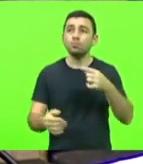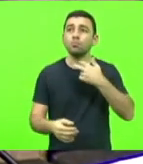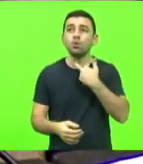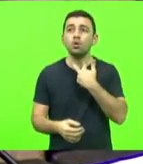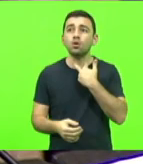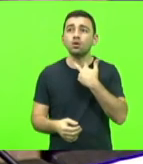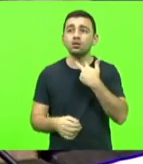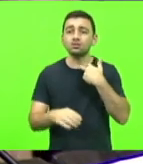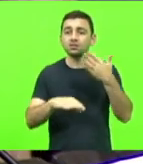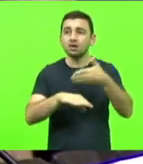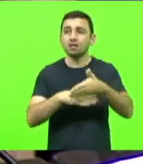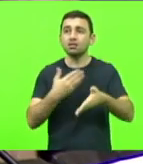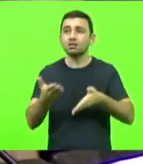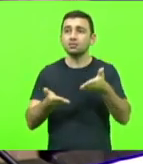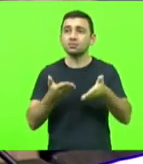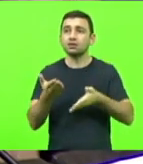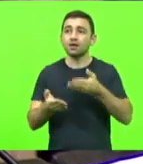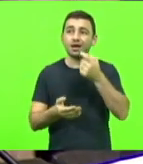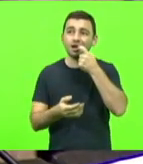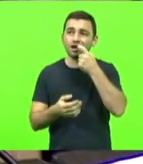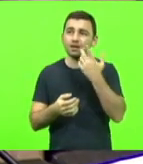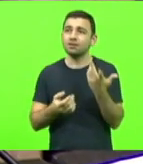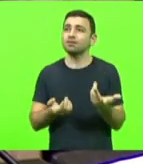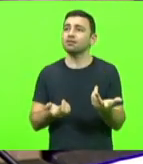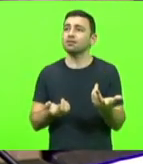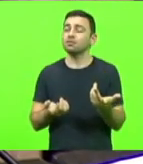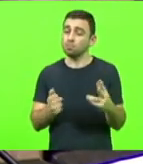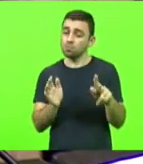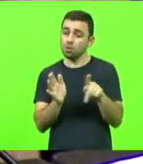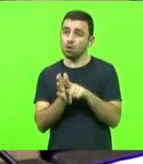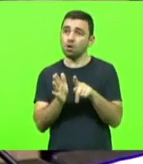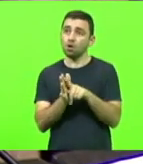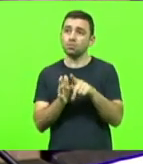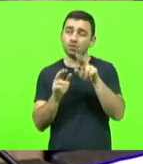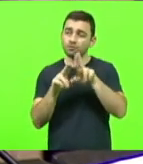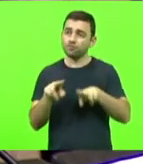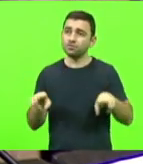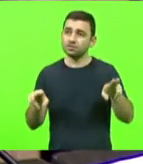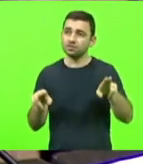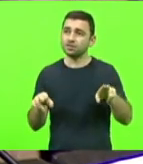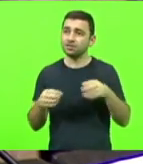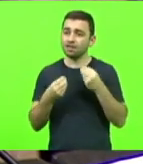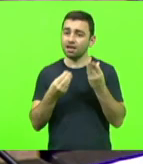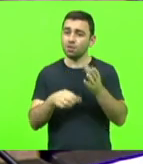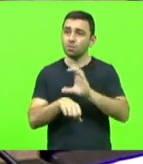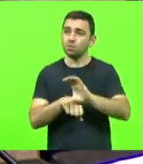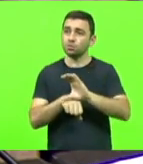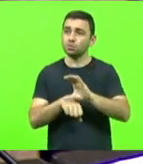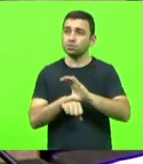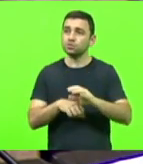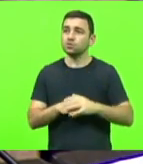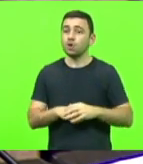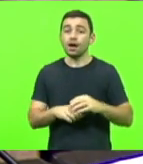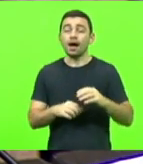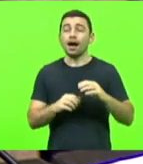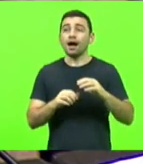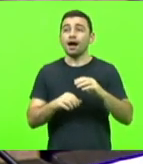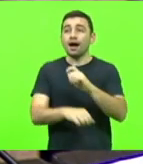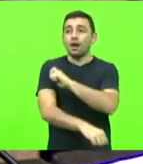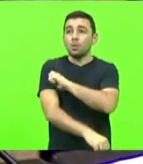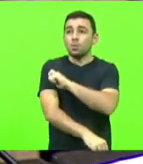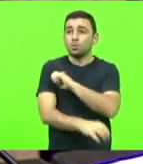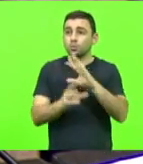um atendimento odontológico que a Universidade Federal oferece através do seu curso. Os alunos e os professores